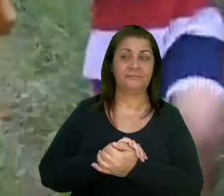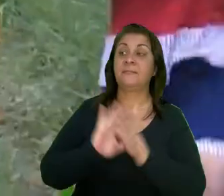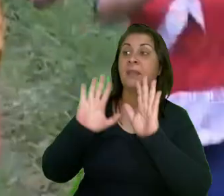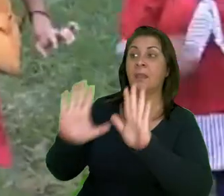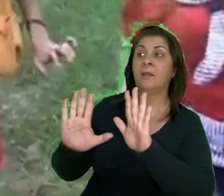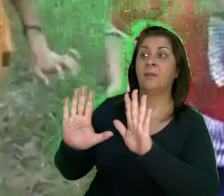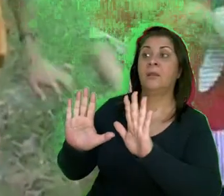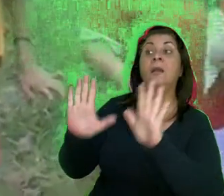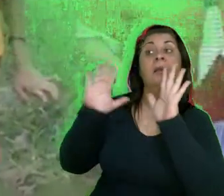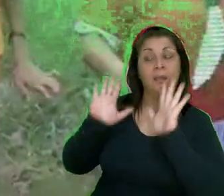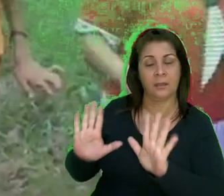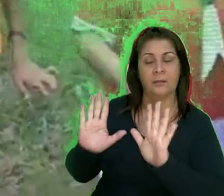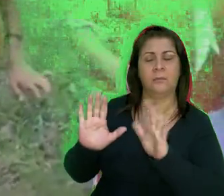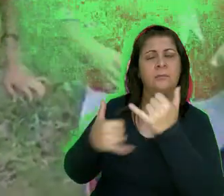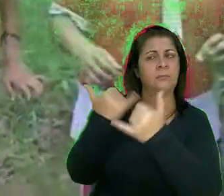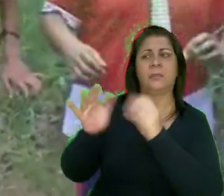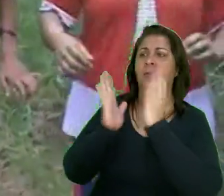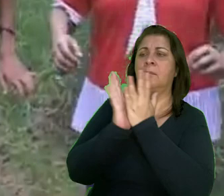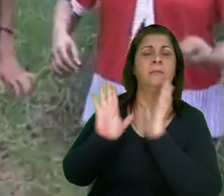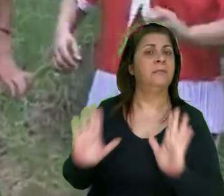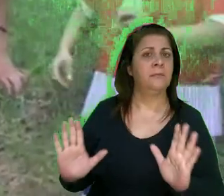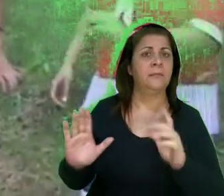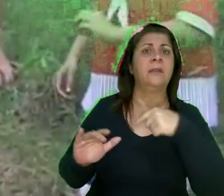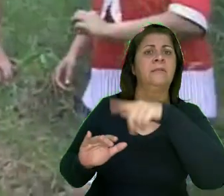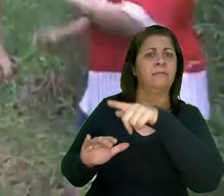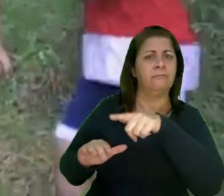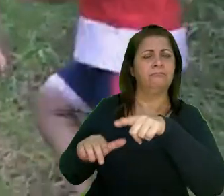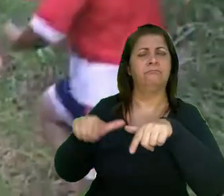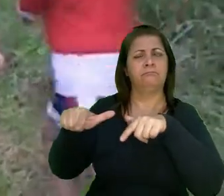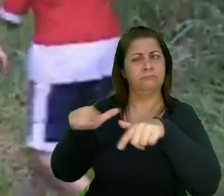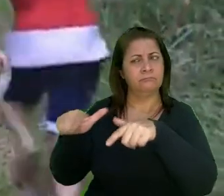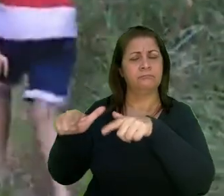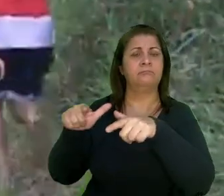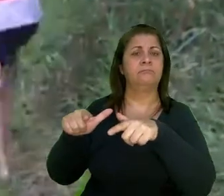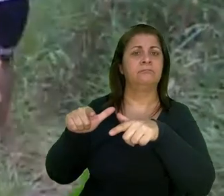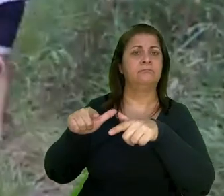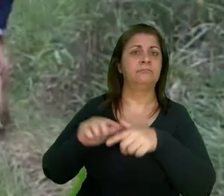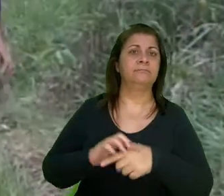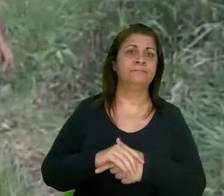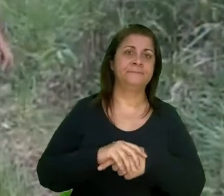Seu caçador, chega de brincadeira. Bota essas botas para trabalhar.